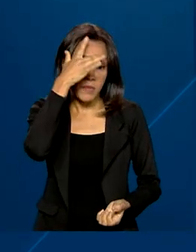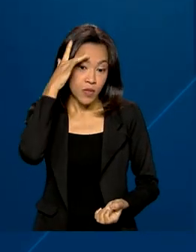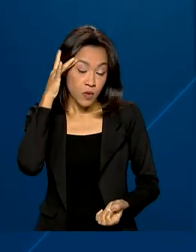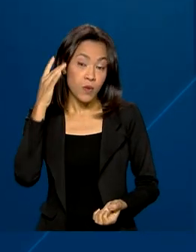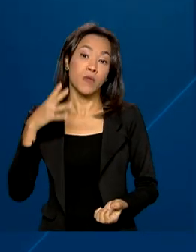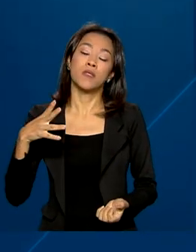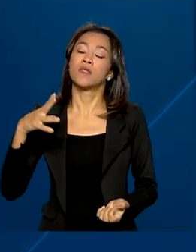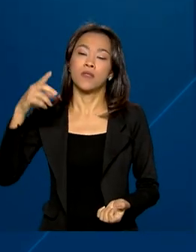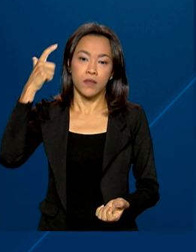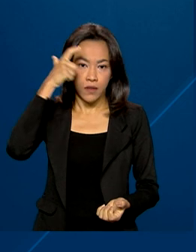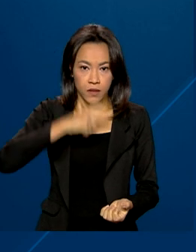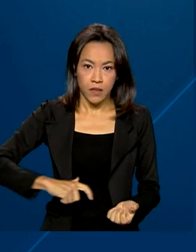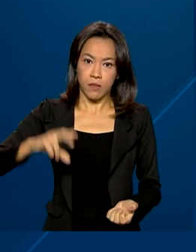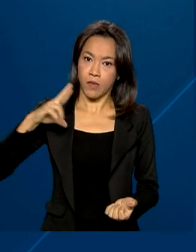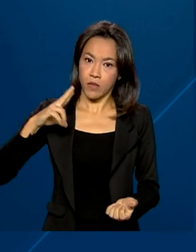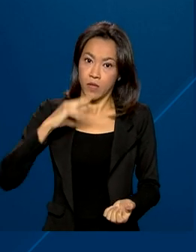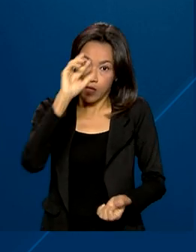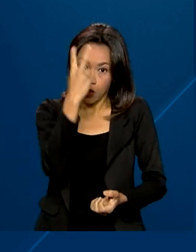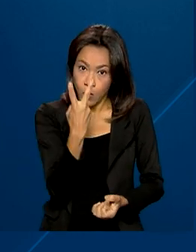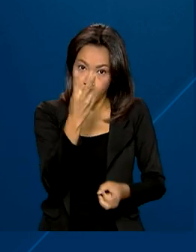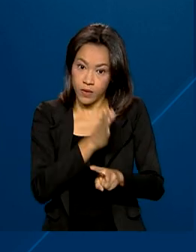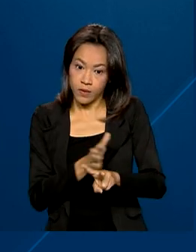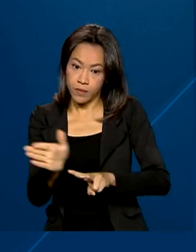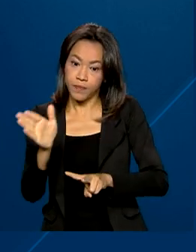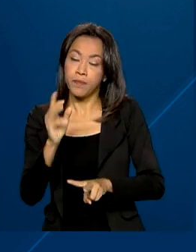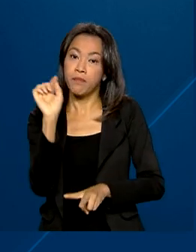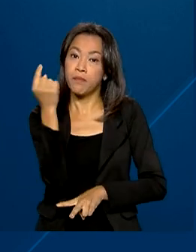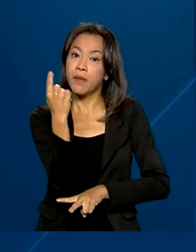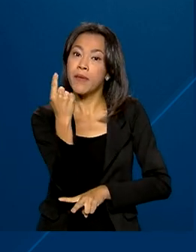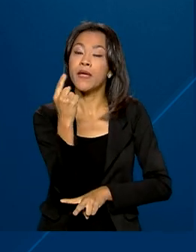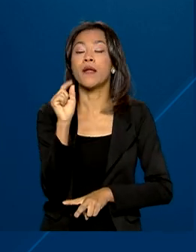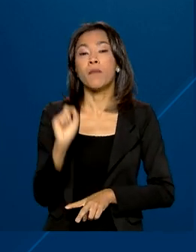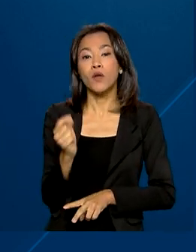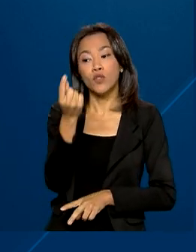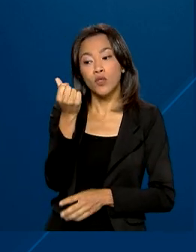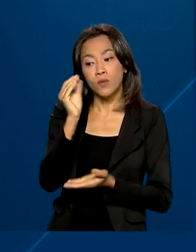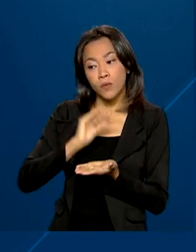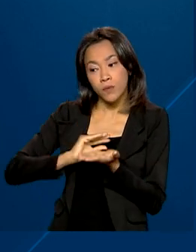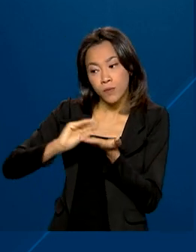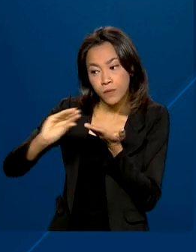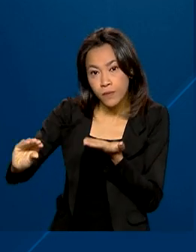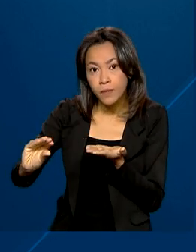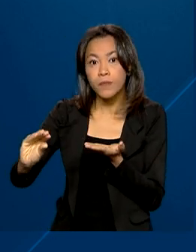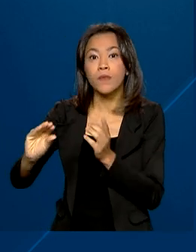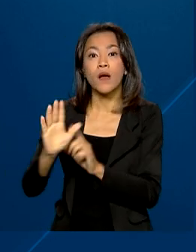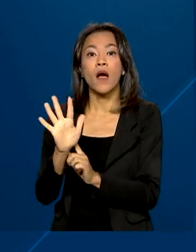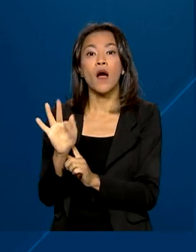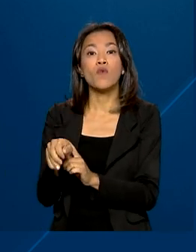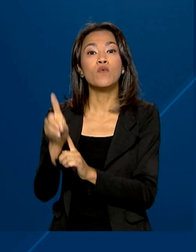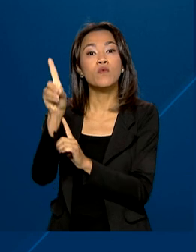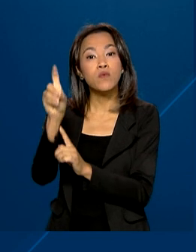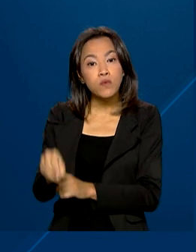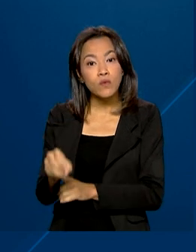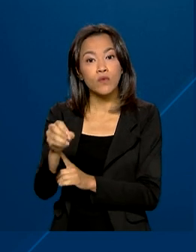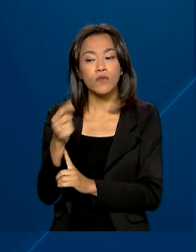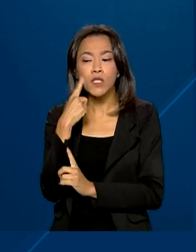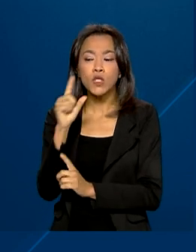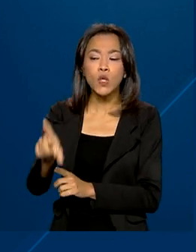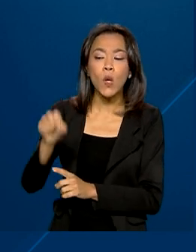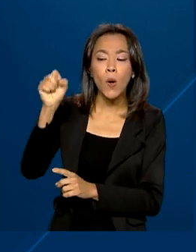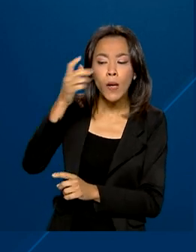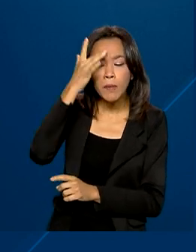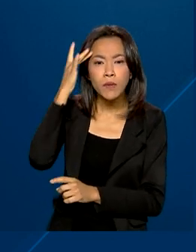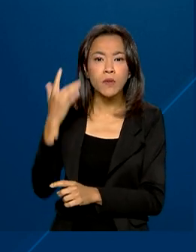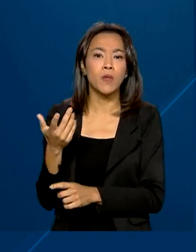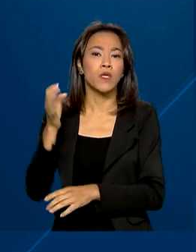há duas formas de fazer a doação. Na primeira, você pode destinar o dinheiro diretamente ao fundo da pessoa idosa escolhido, seja